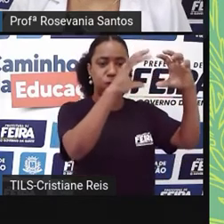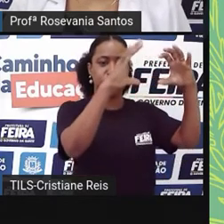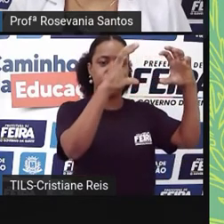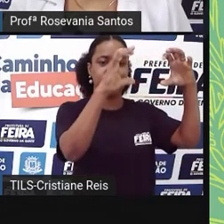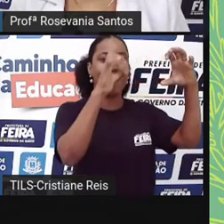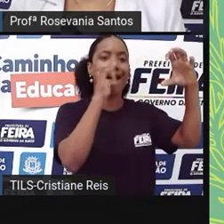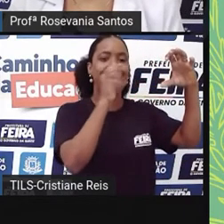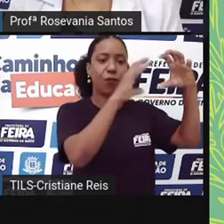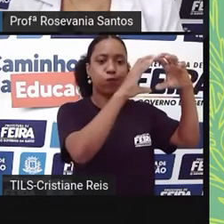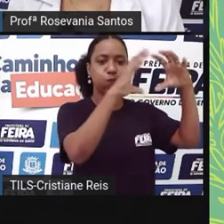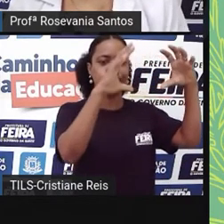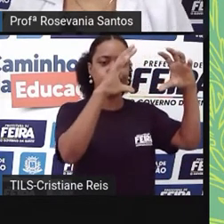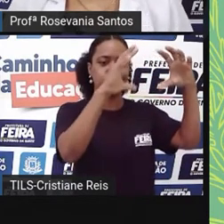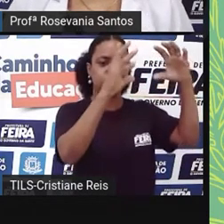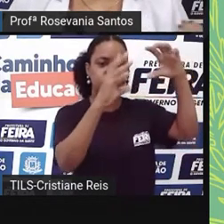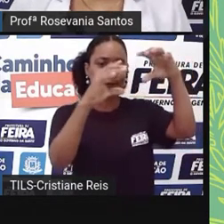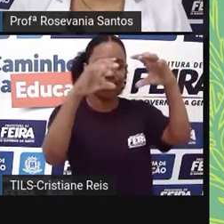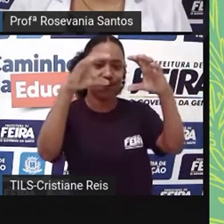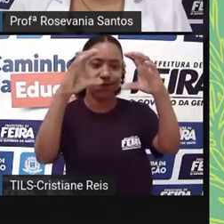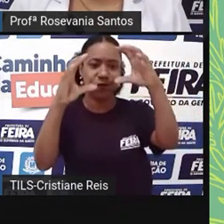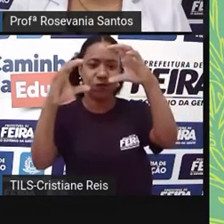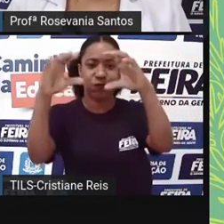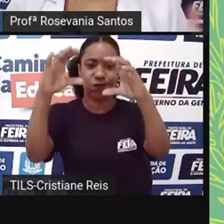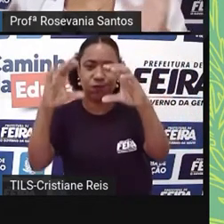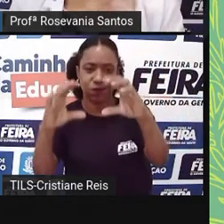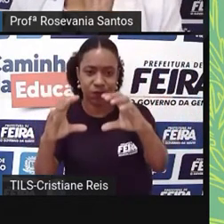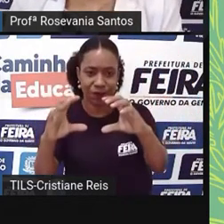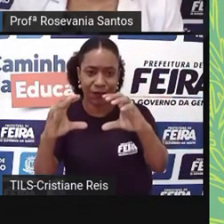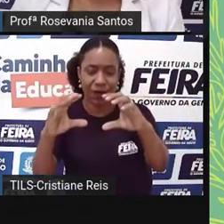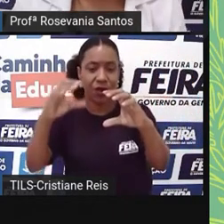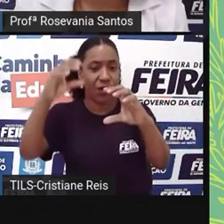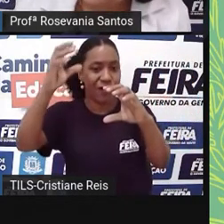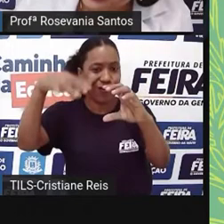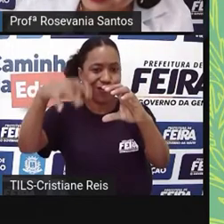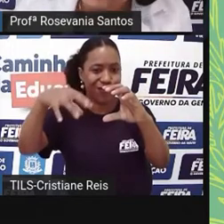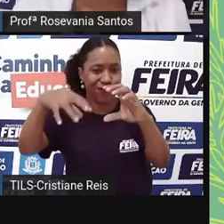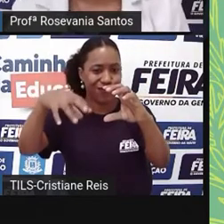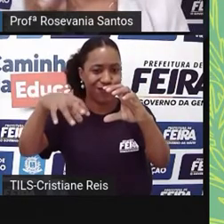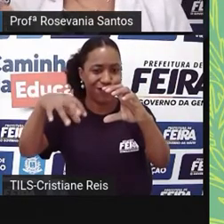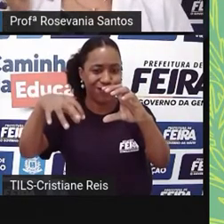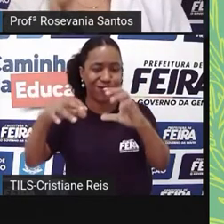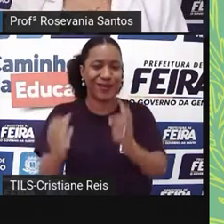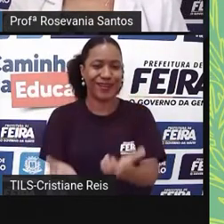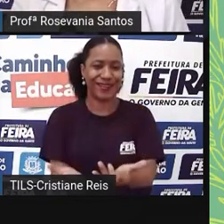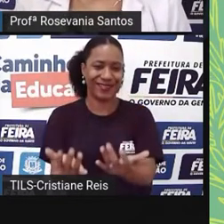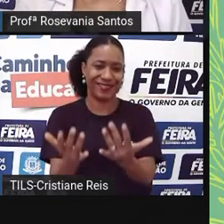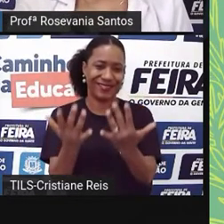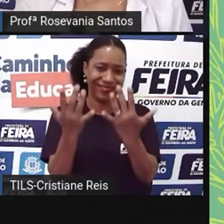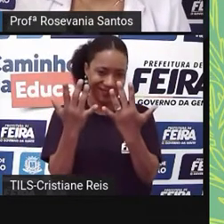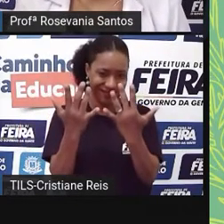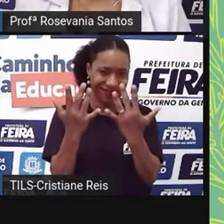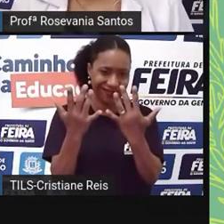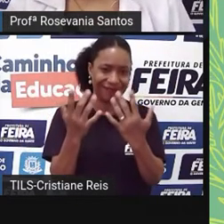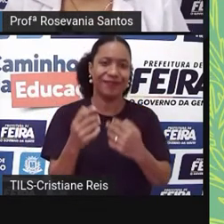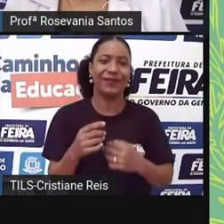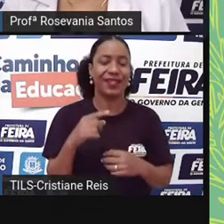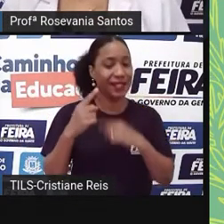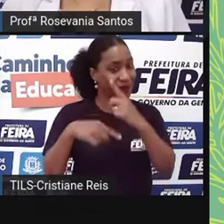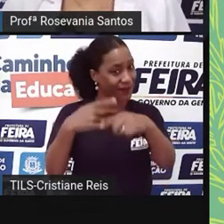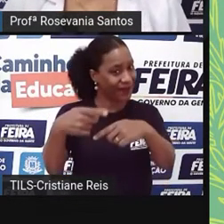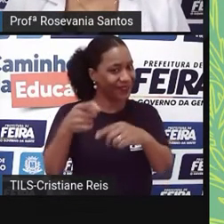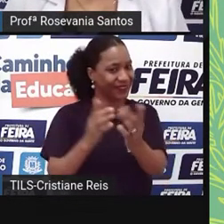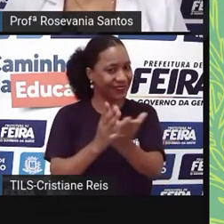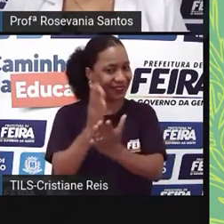na América do Sul. Que vocês, claro, que vão passar para o oitavo ano, vão poder estudar a América, né.